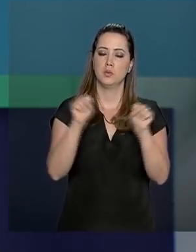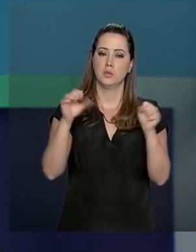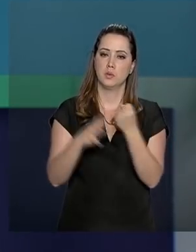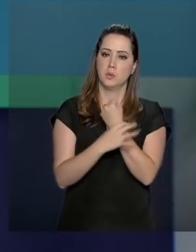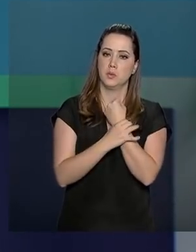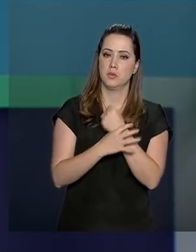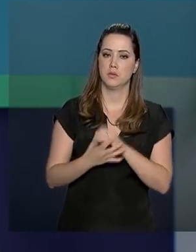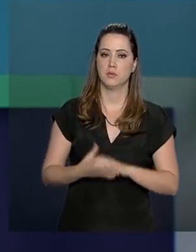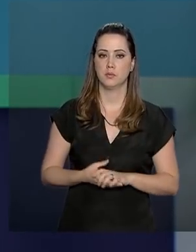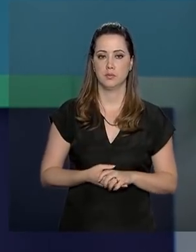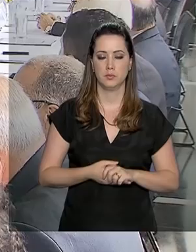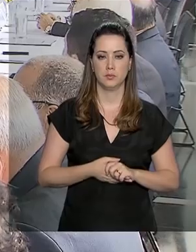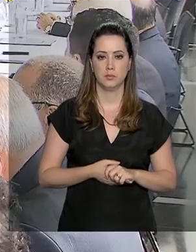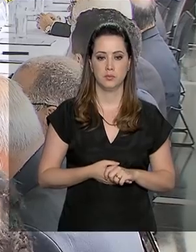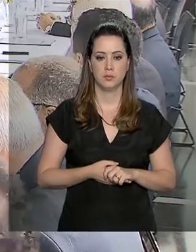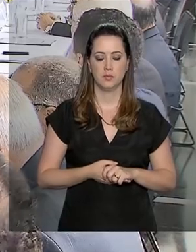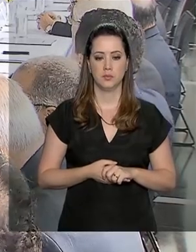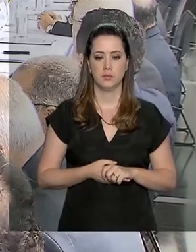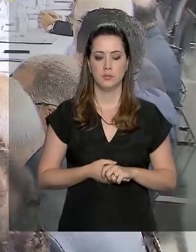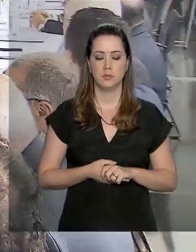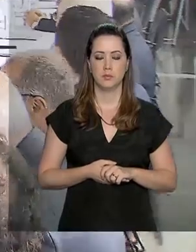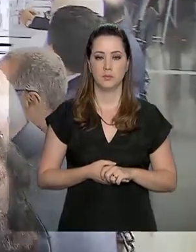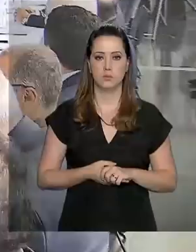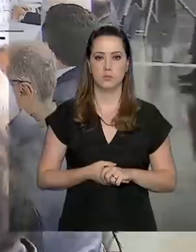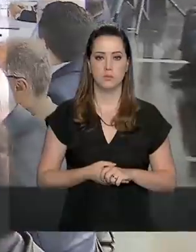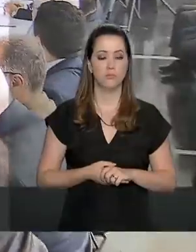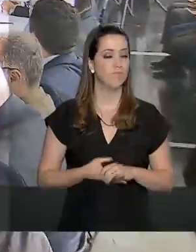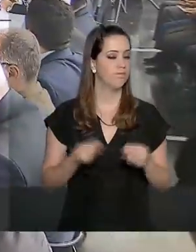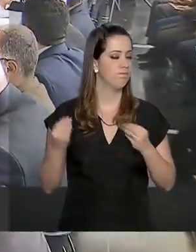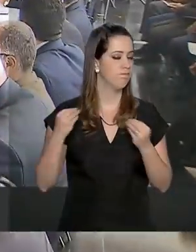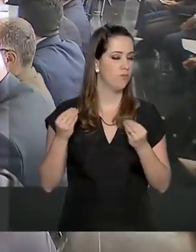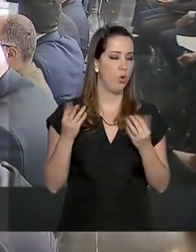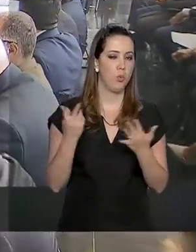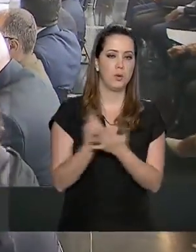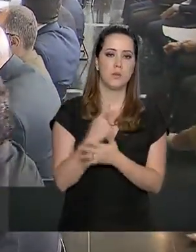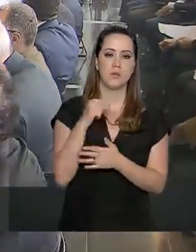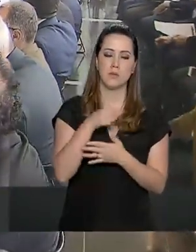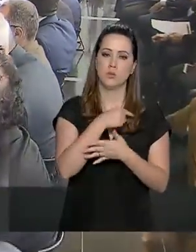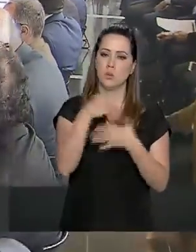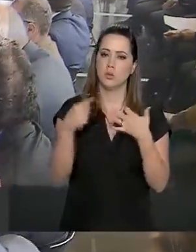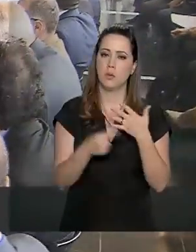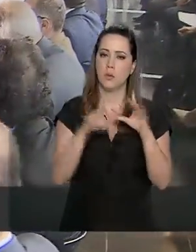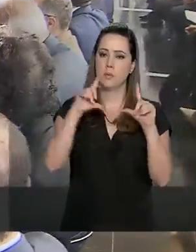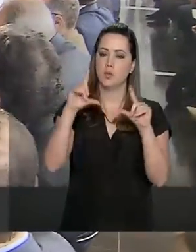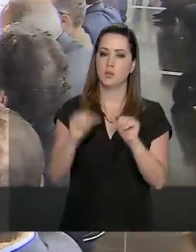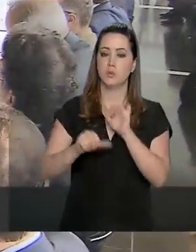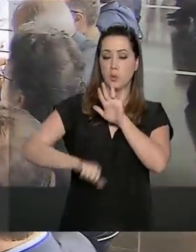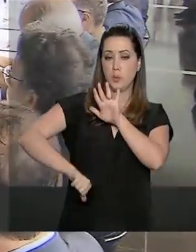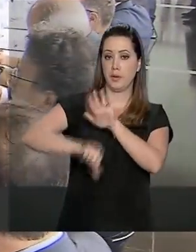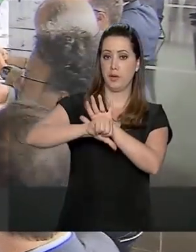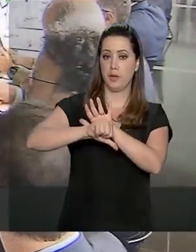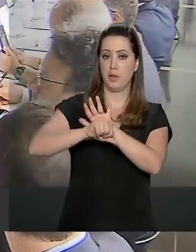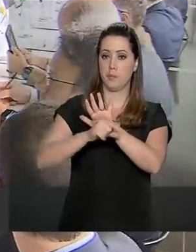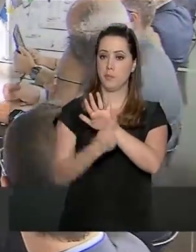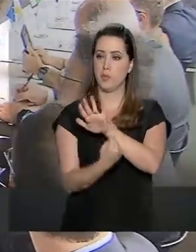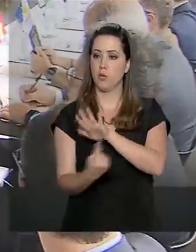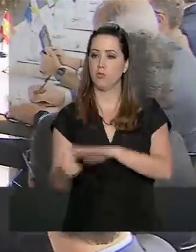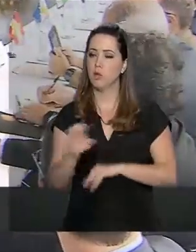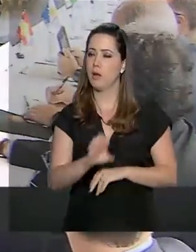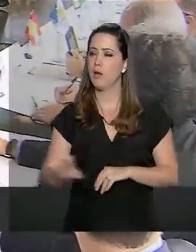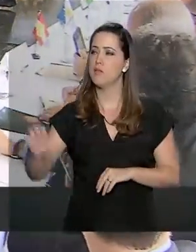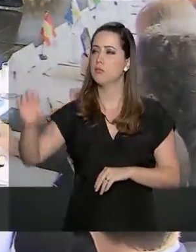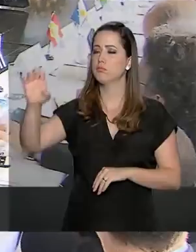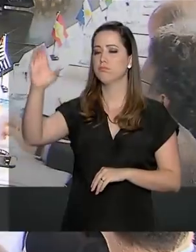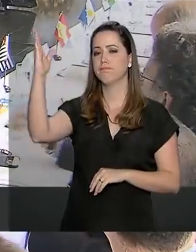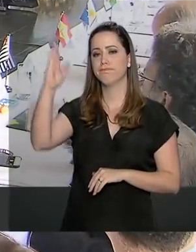Segurança Pública. Como colocar em prática medidas para reduzir a criminalidade nos estados e